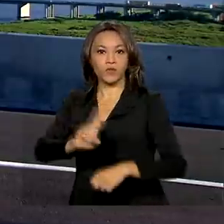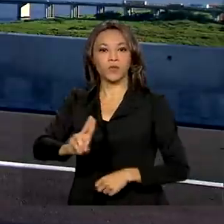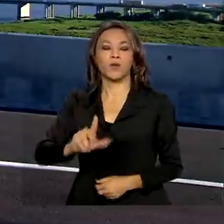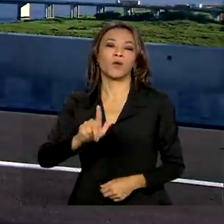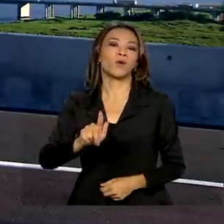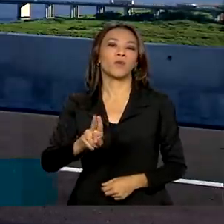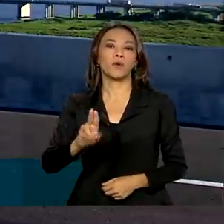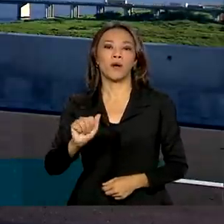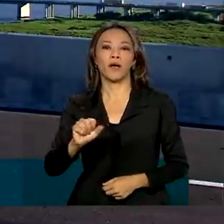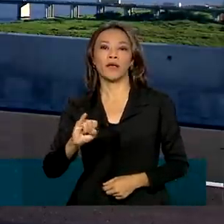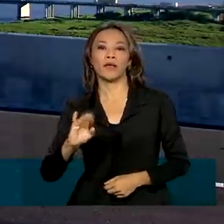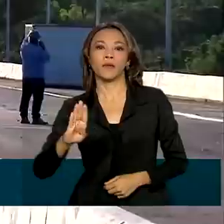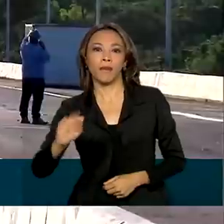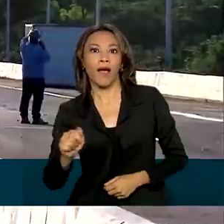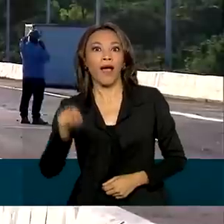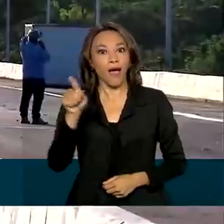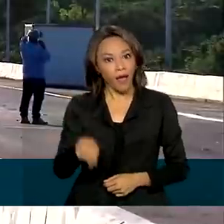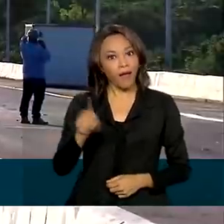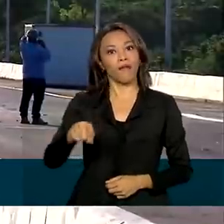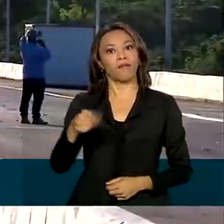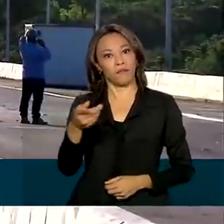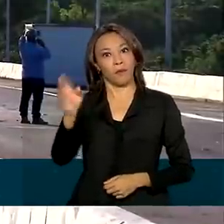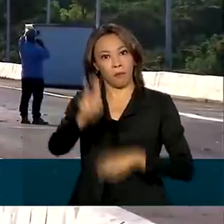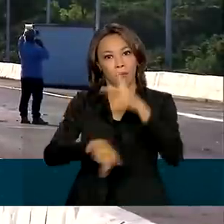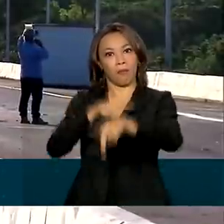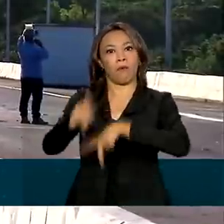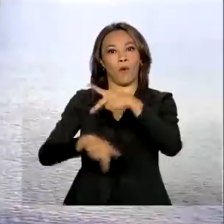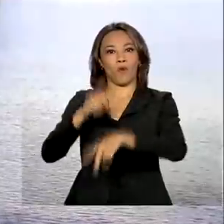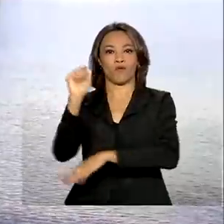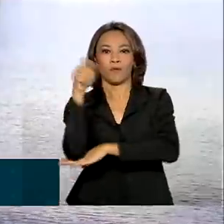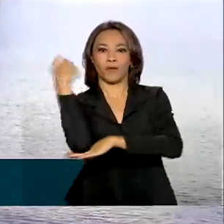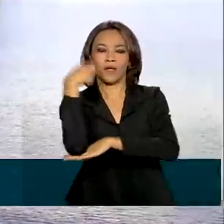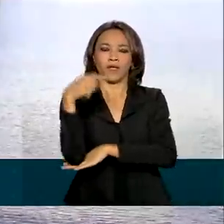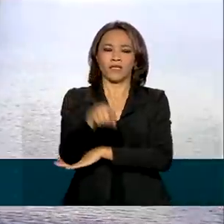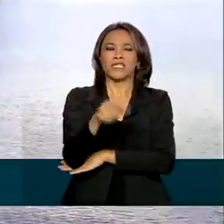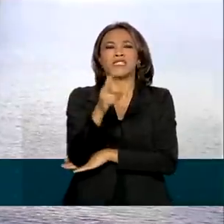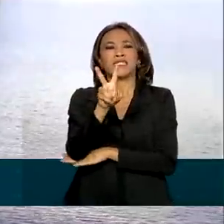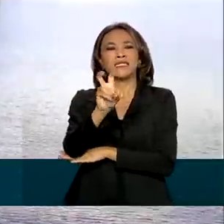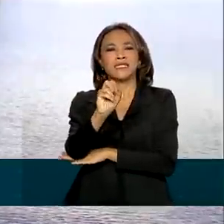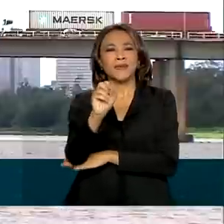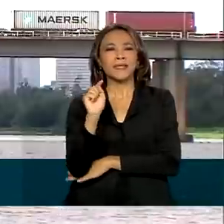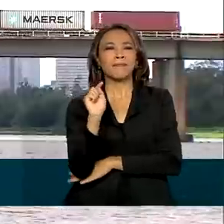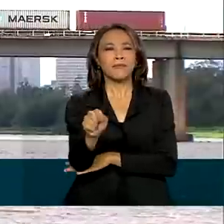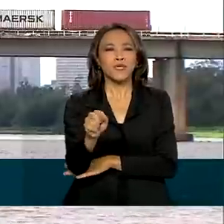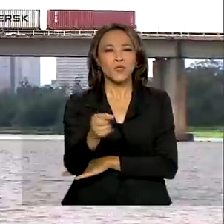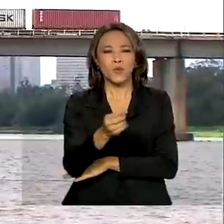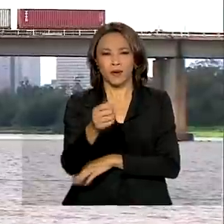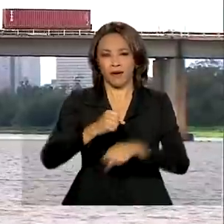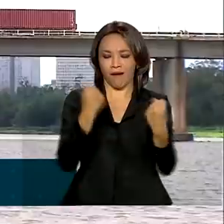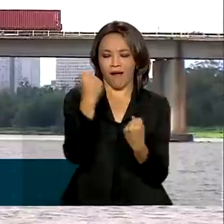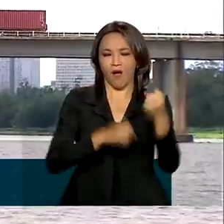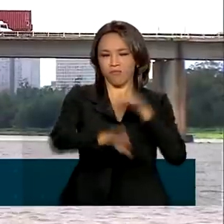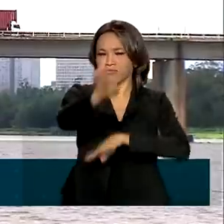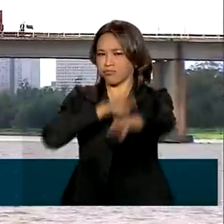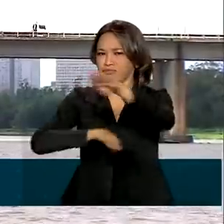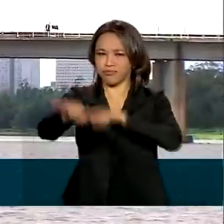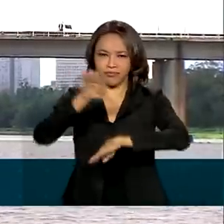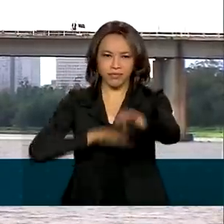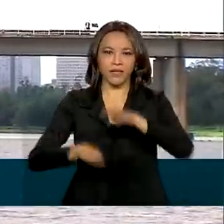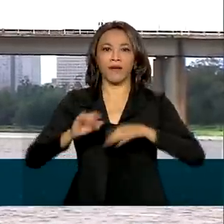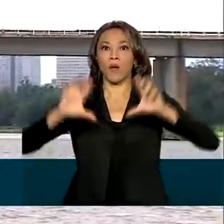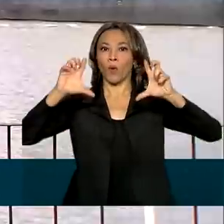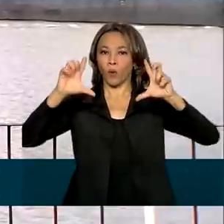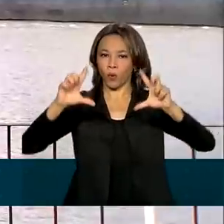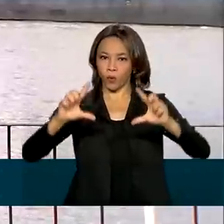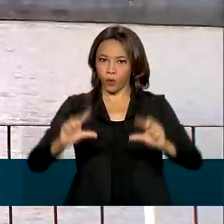alternativa para os gaúchos. Deve receber cerca de 50 mil veículos por dia e desafogar o trânsito na saída